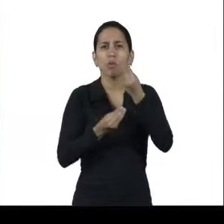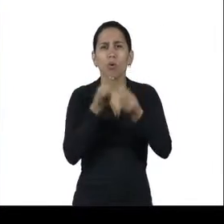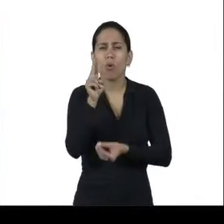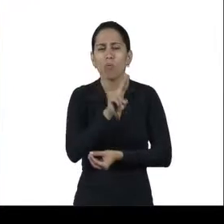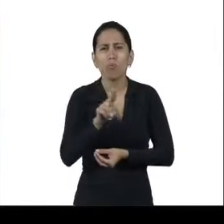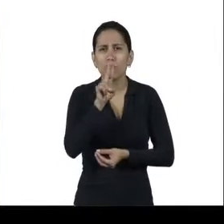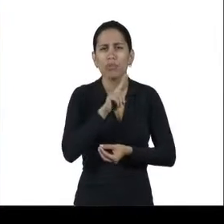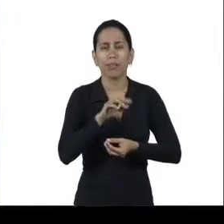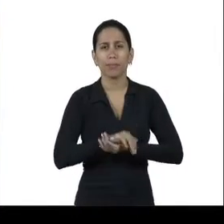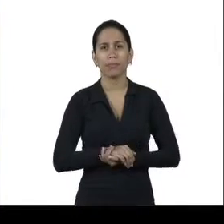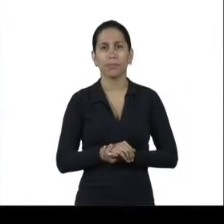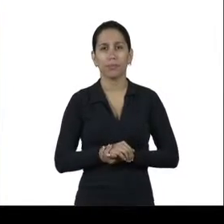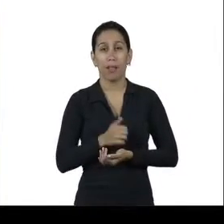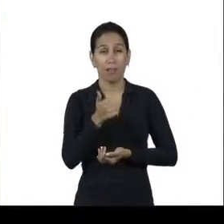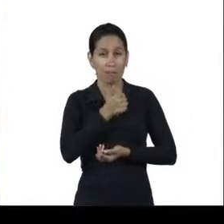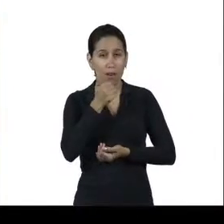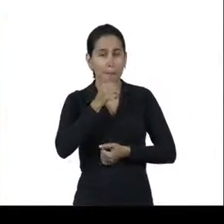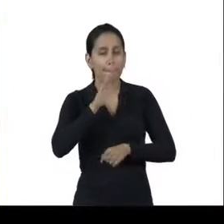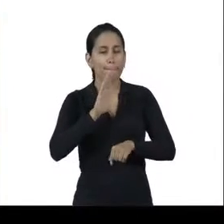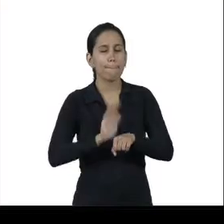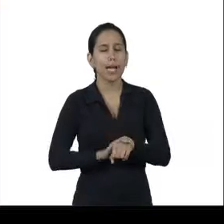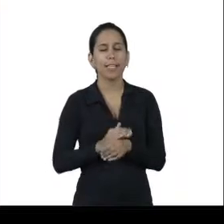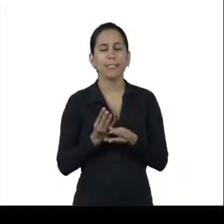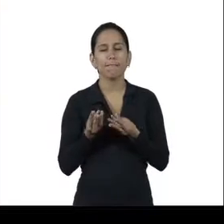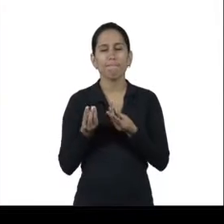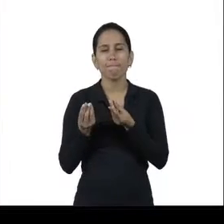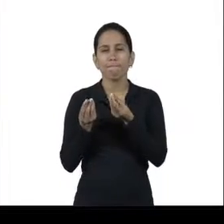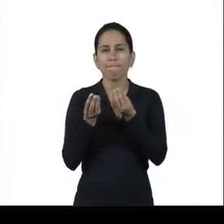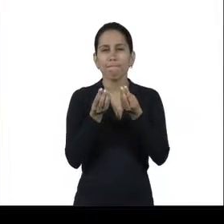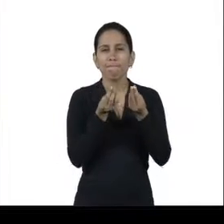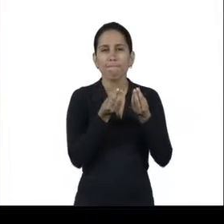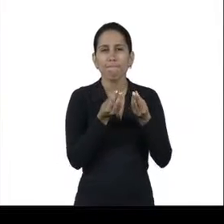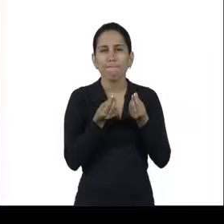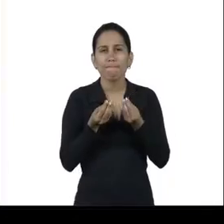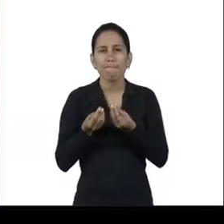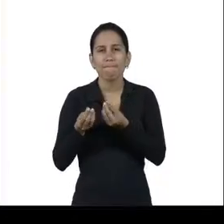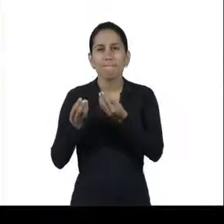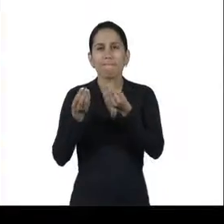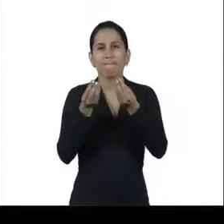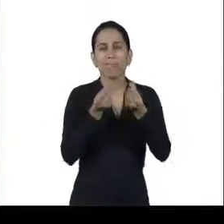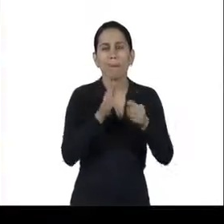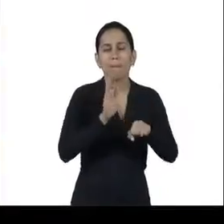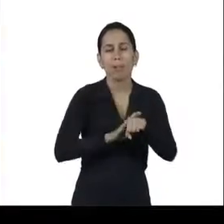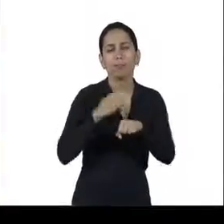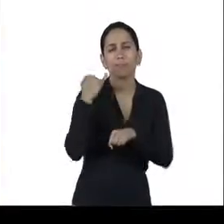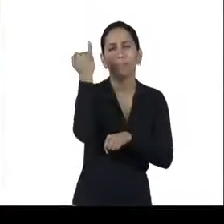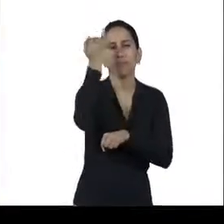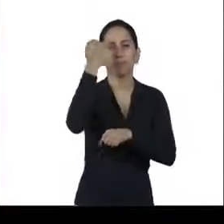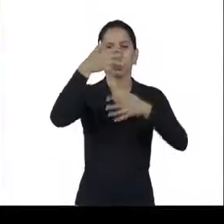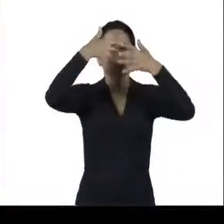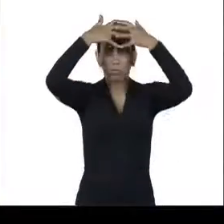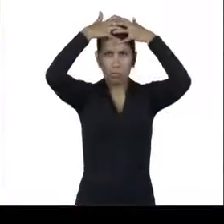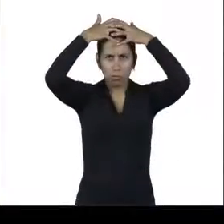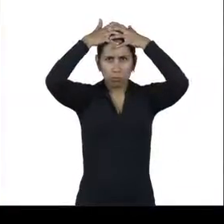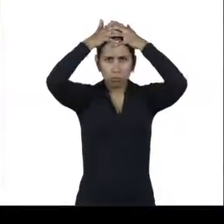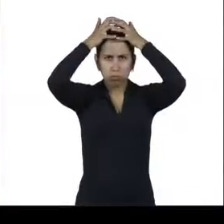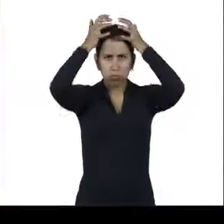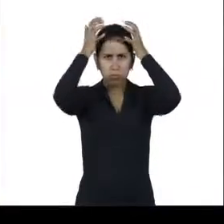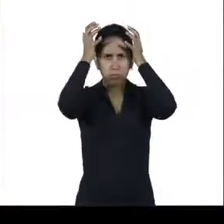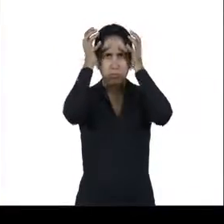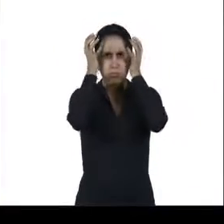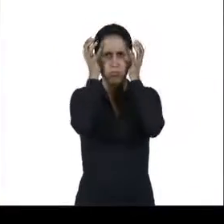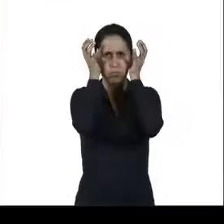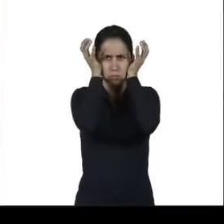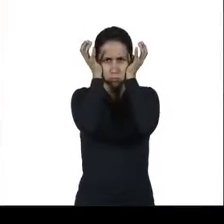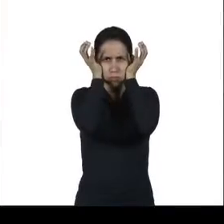Primeiro, a parte mais sensível, a cabeça. Capacete de segurança com jugular é obrigatório em todo o trabalho a céu aberto